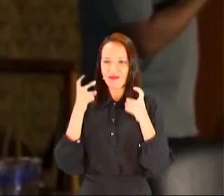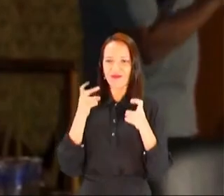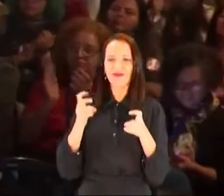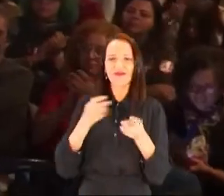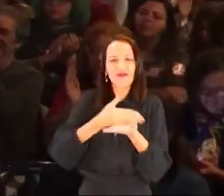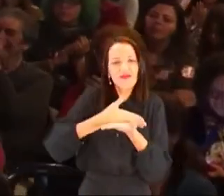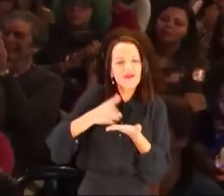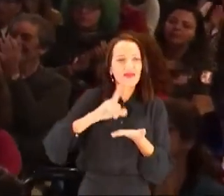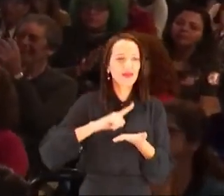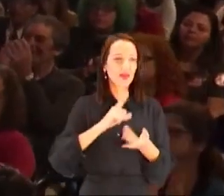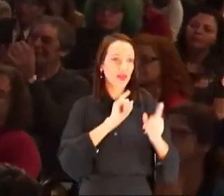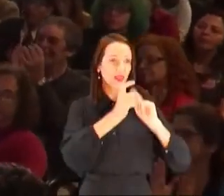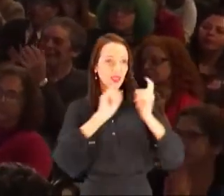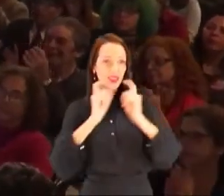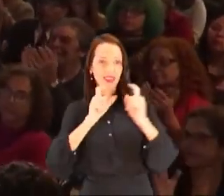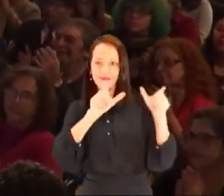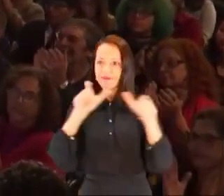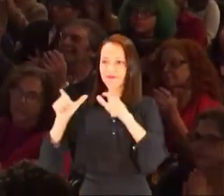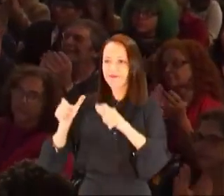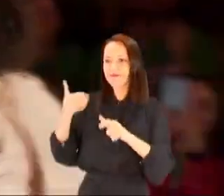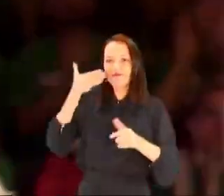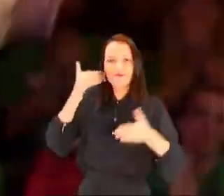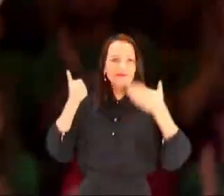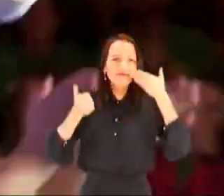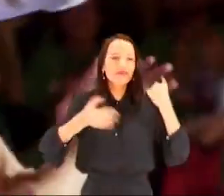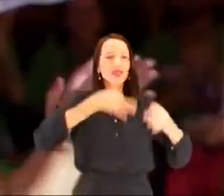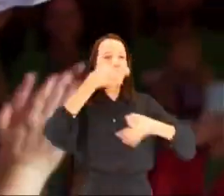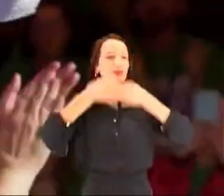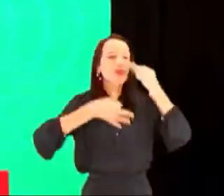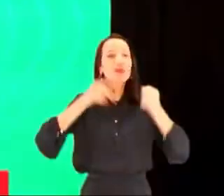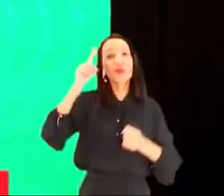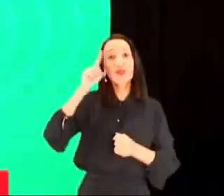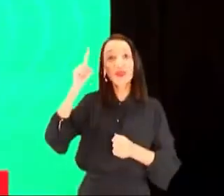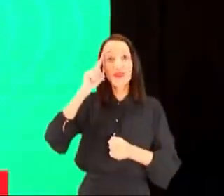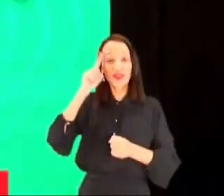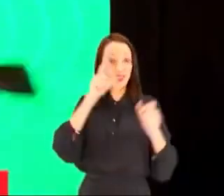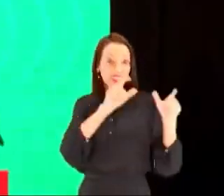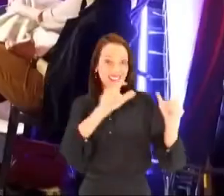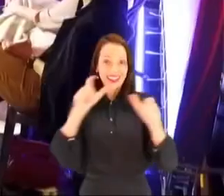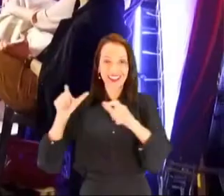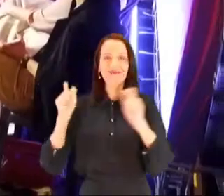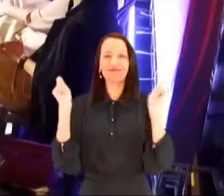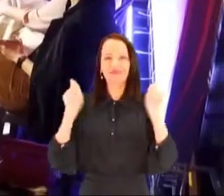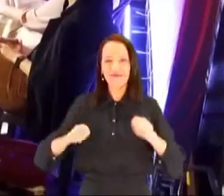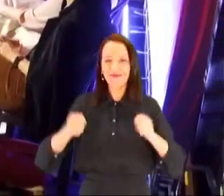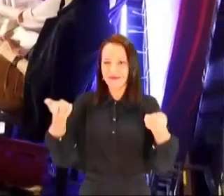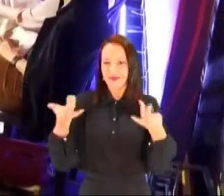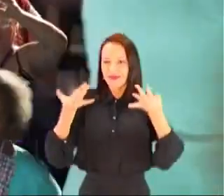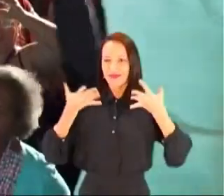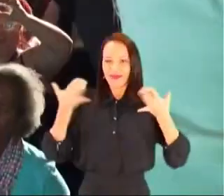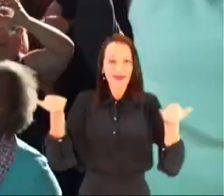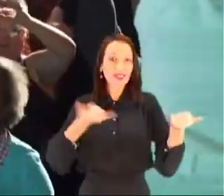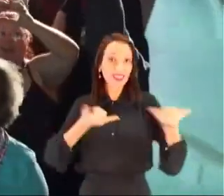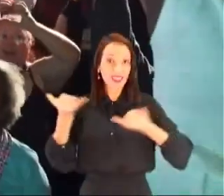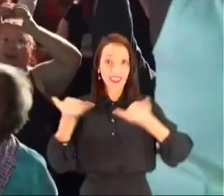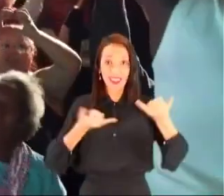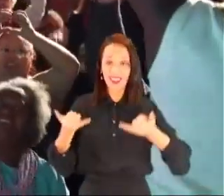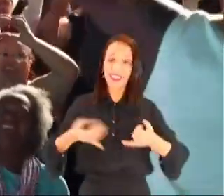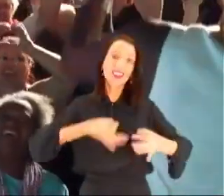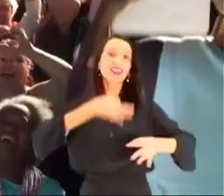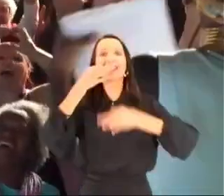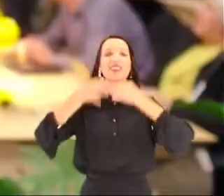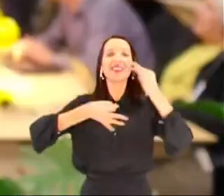começar, a gente fez reuniões por todos os bairros, ouvindo o que só quem vive o dia a dia da região pode contar.